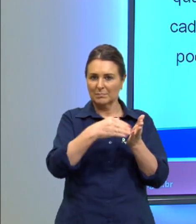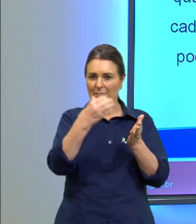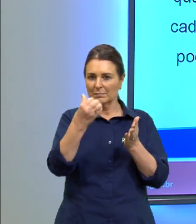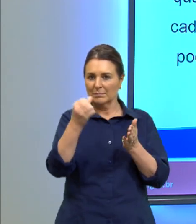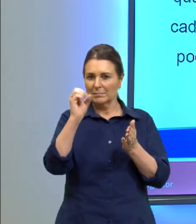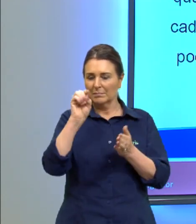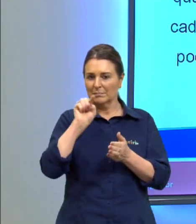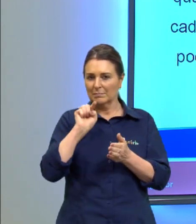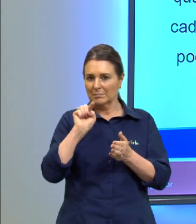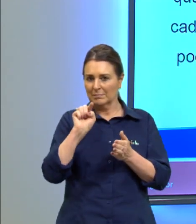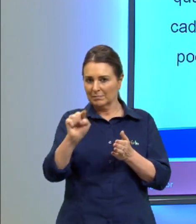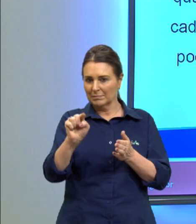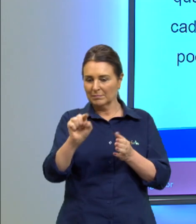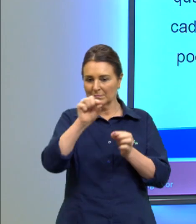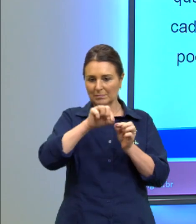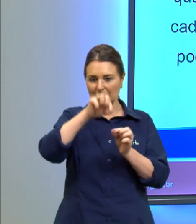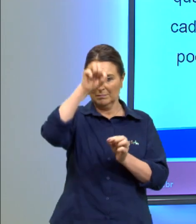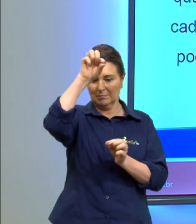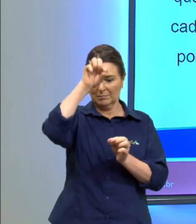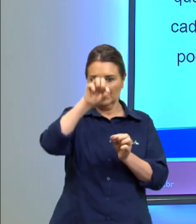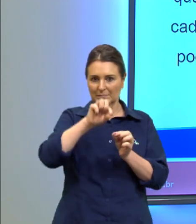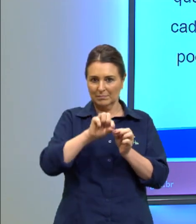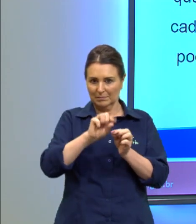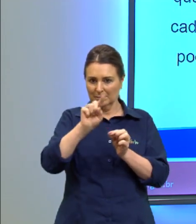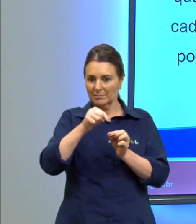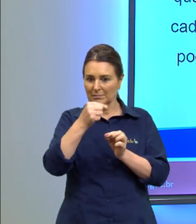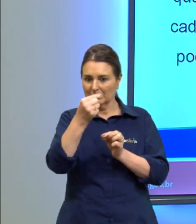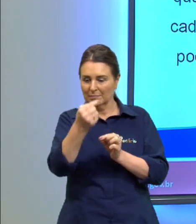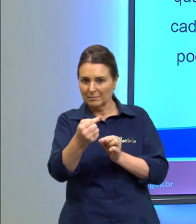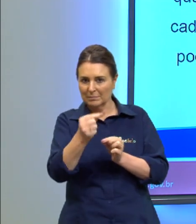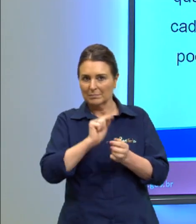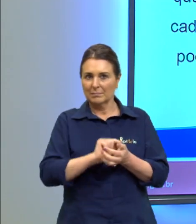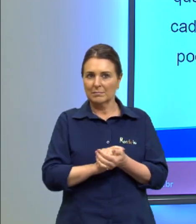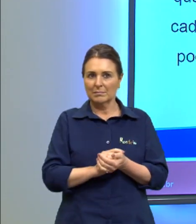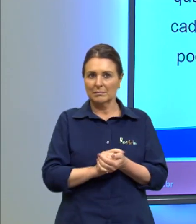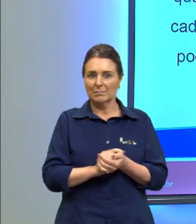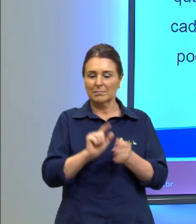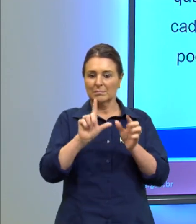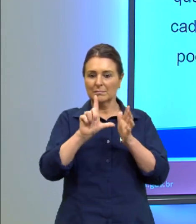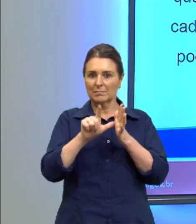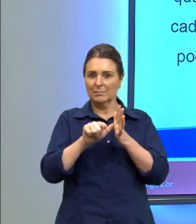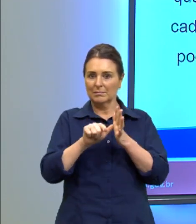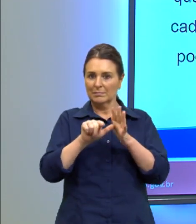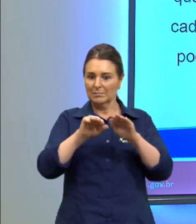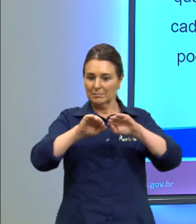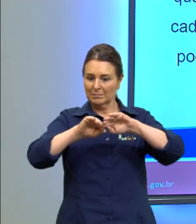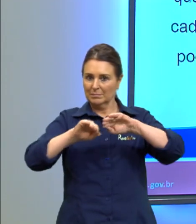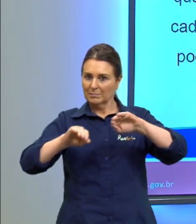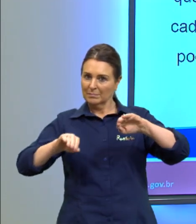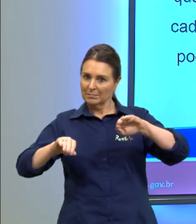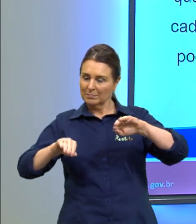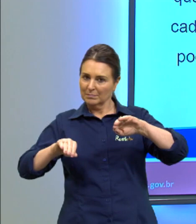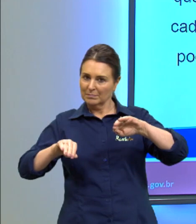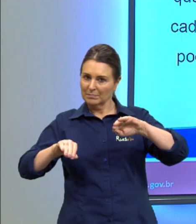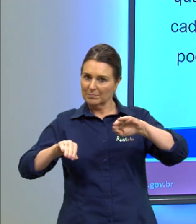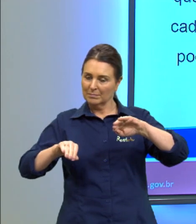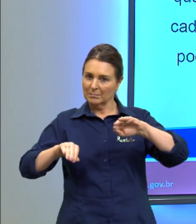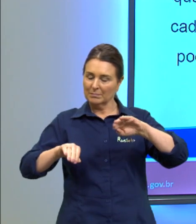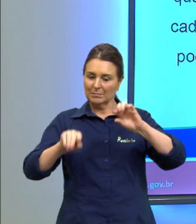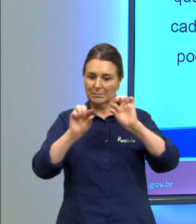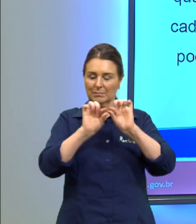Uma linha, uma sobreposta a outra, depois elas se separam, onde nós temos uma linha